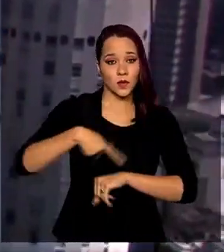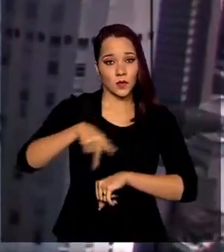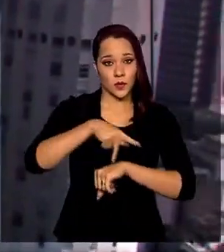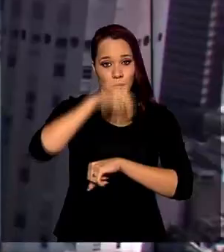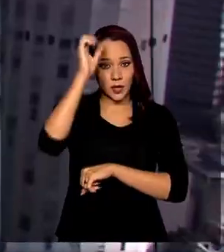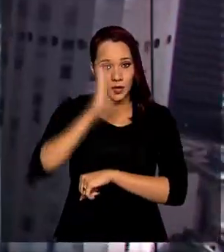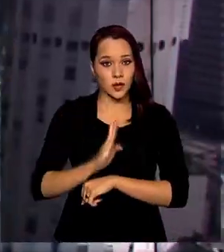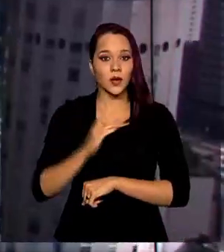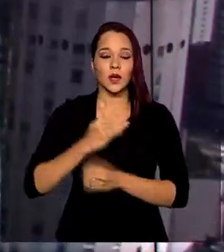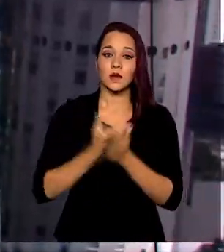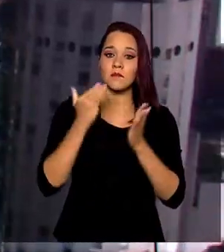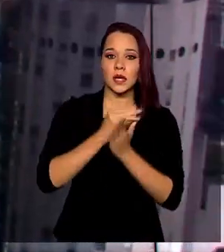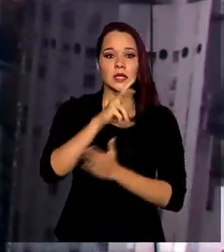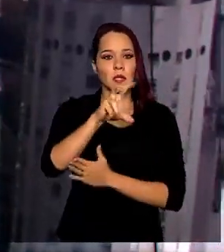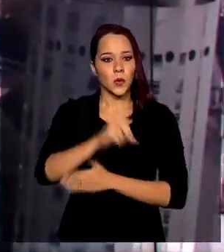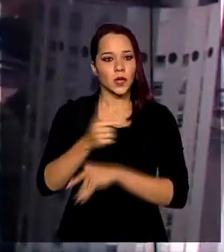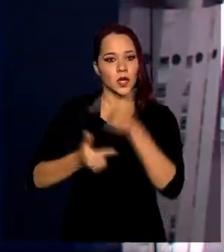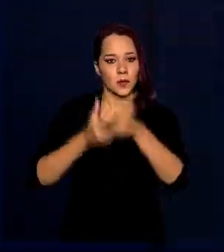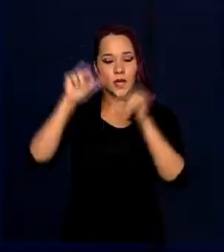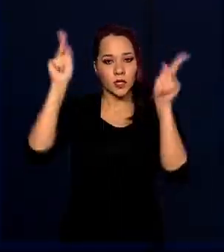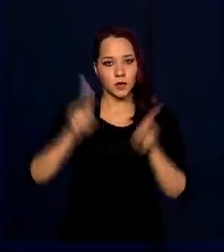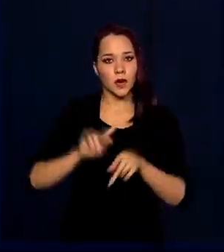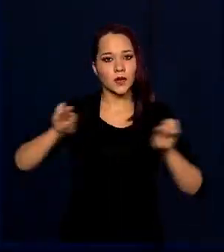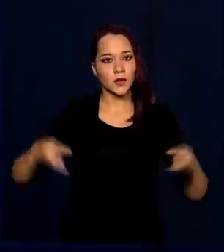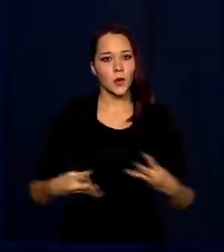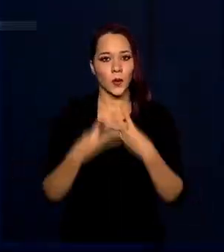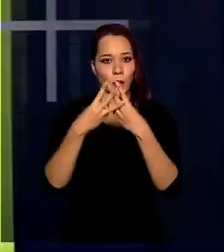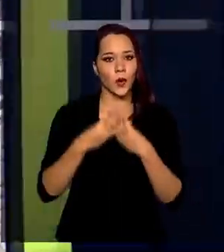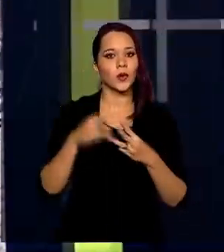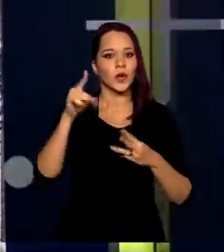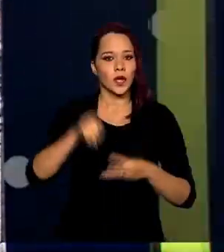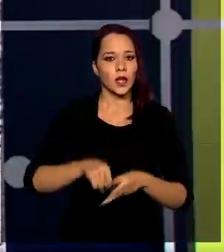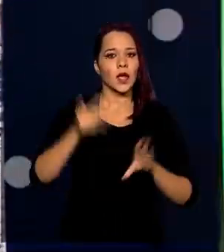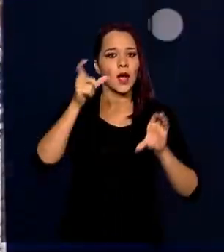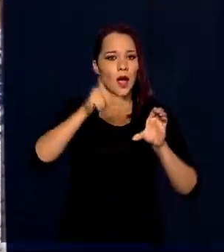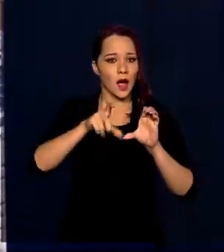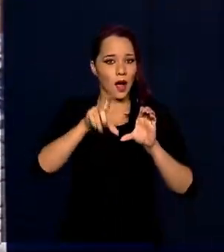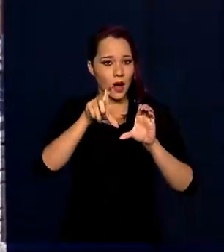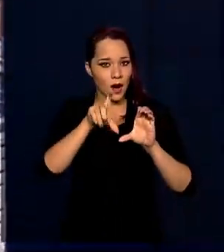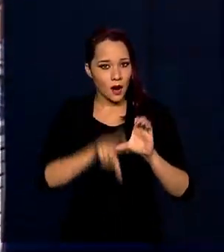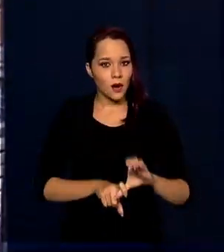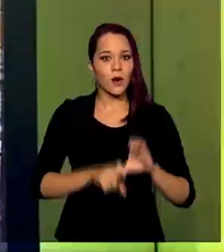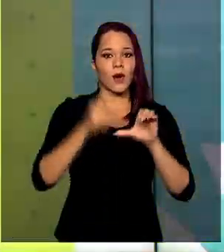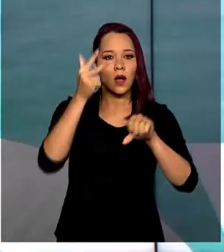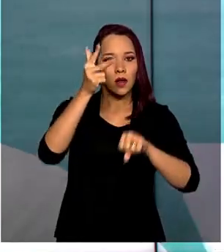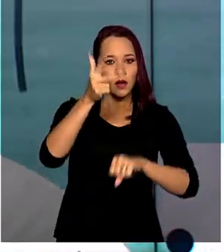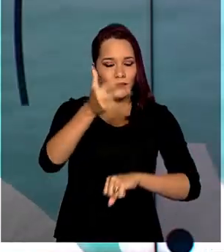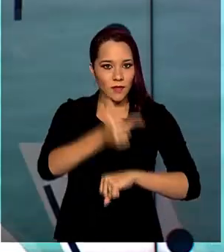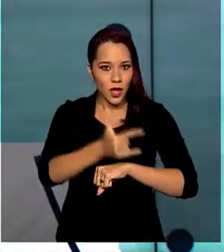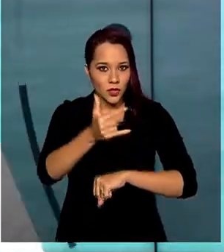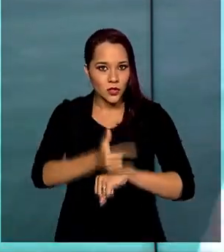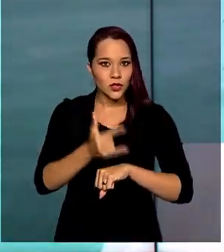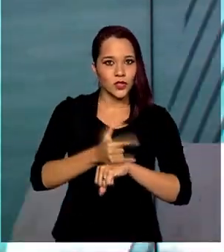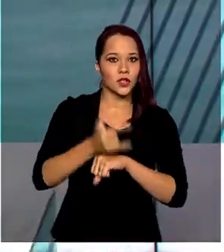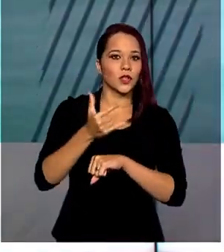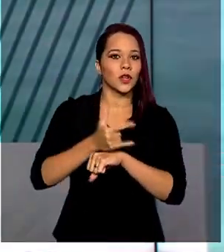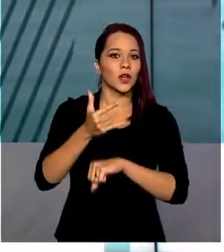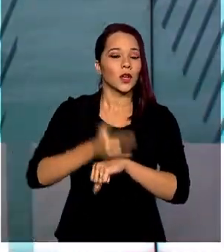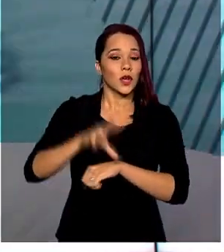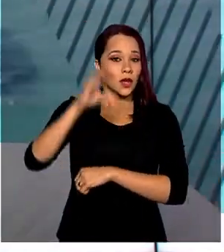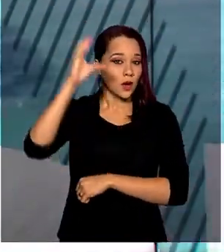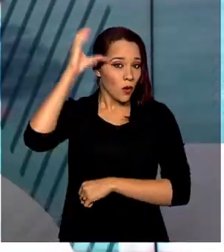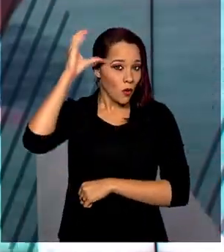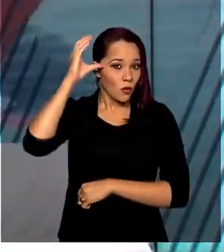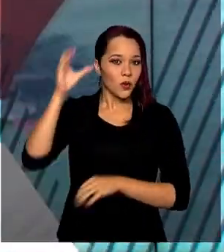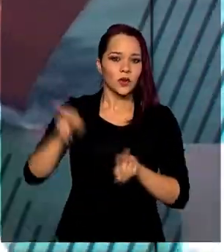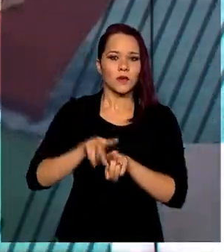em mais de 50 operações de paz da ONU, em Suez, Angola, Timor-Leste, Haiti, Líbano e Congo. Jair Bolsonaro